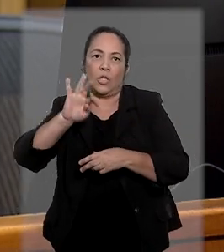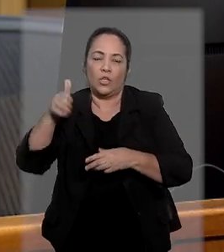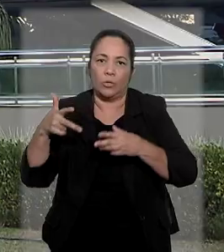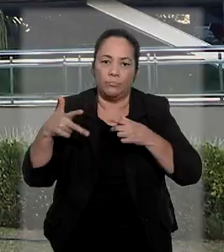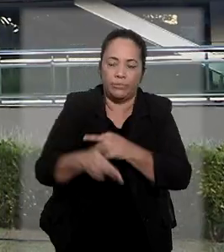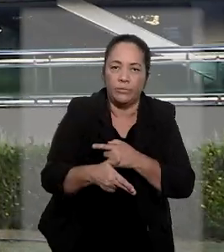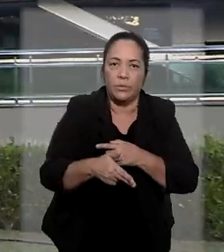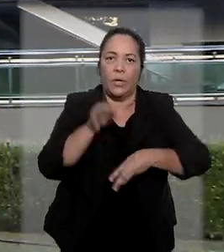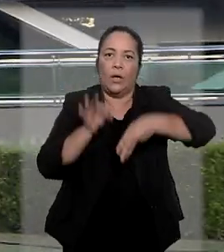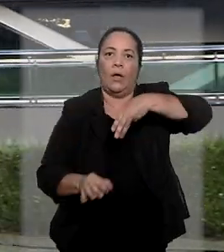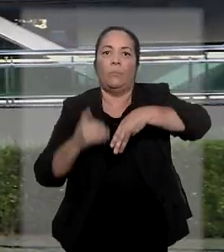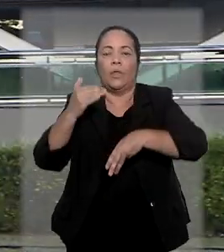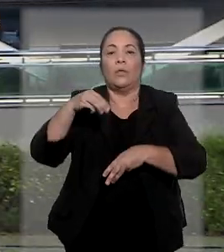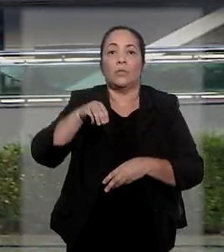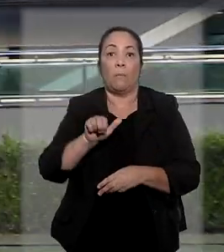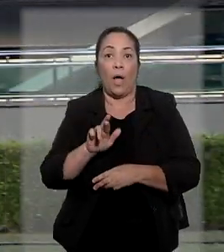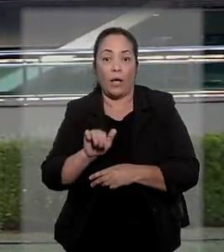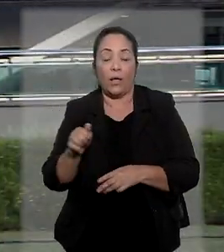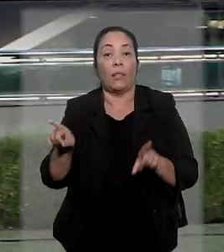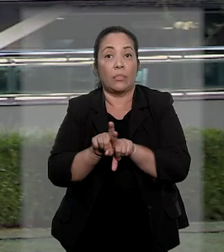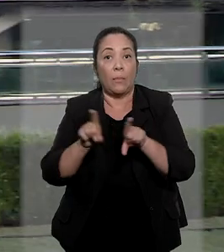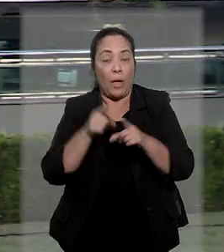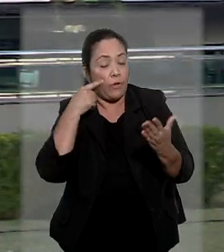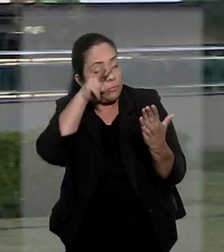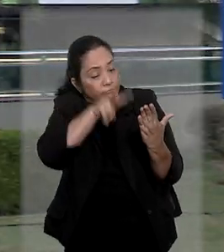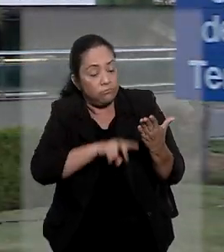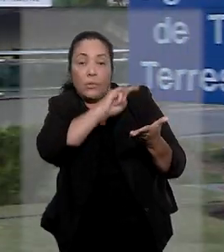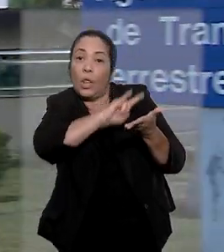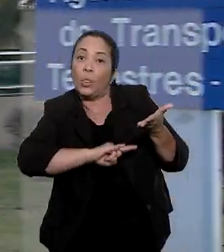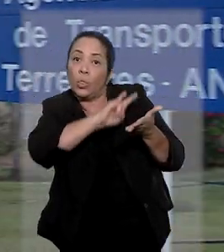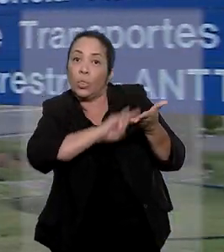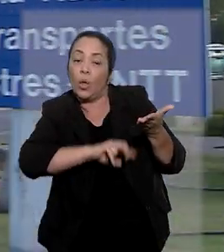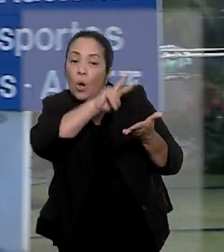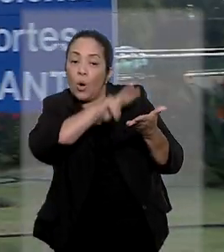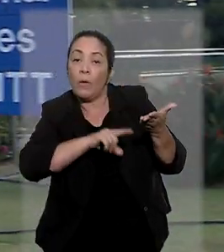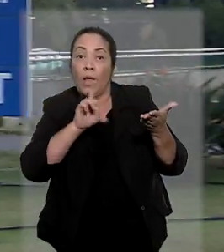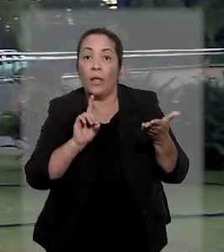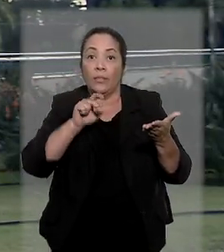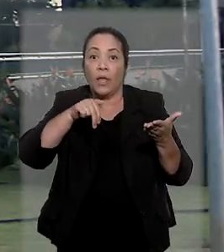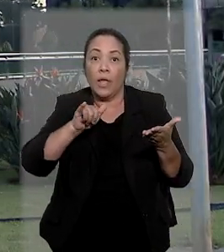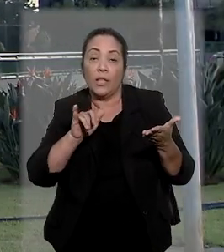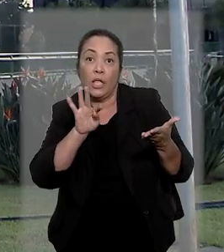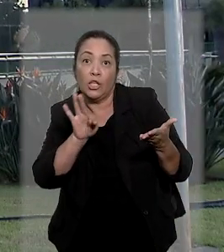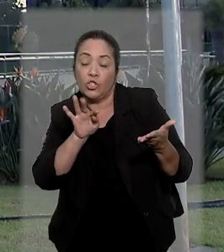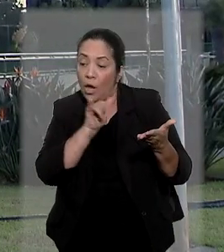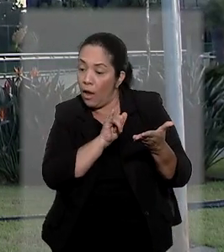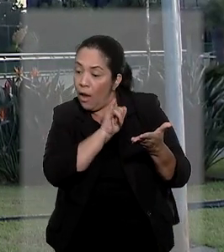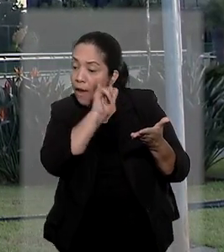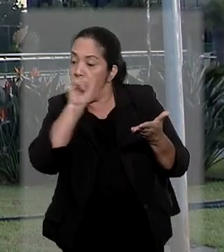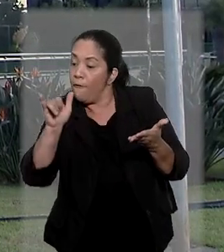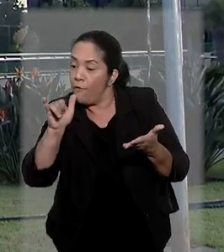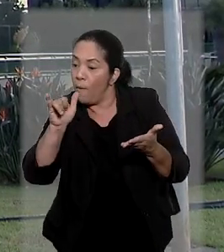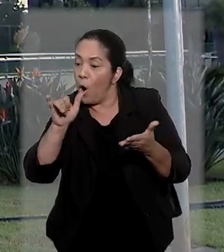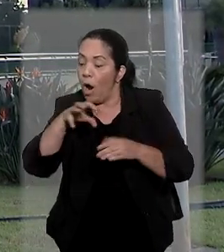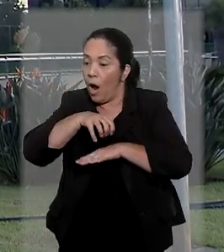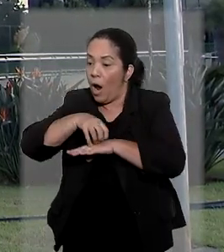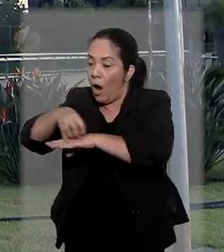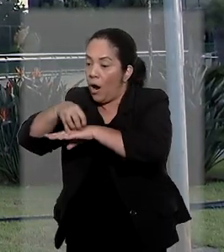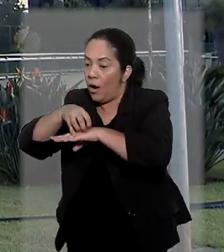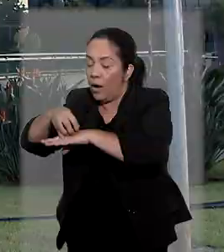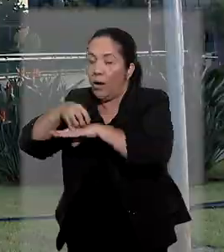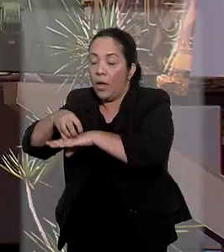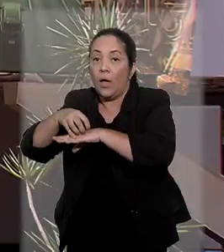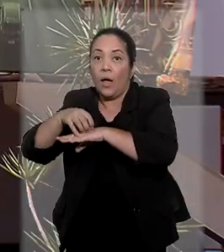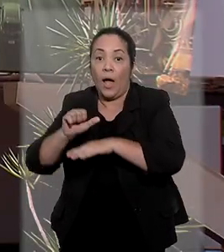Tribunal. A ministra também levou em conta o documento do processo, no qual o DENIT informou a Agência Nacional de Transportes